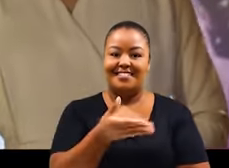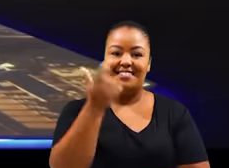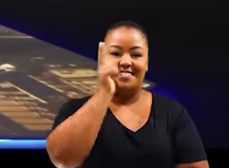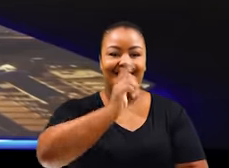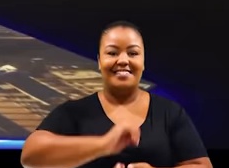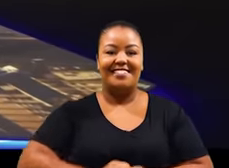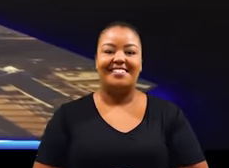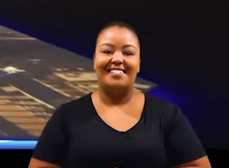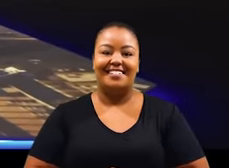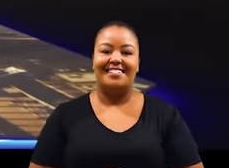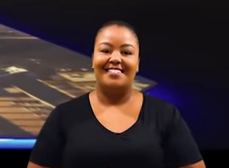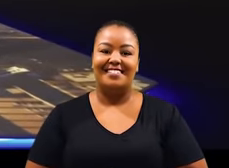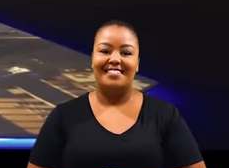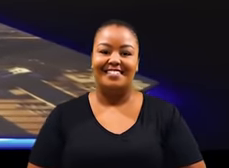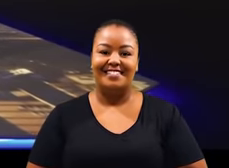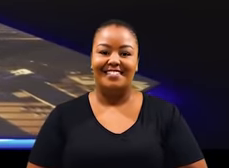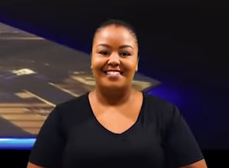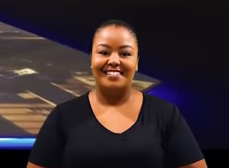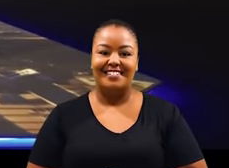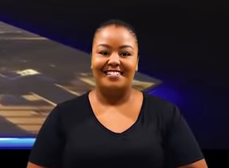do Sul, novas façanhas.